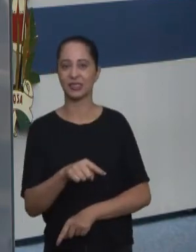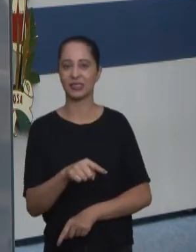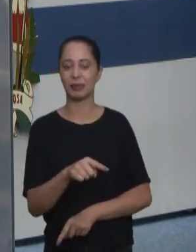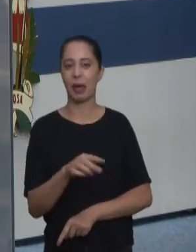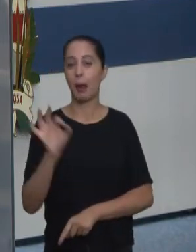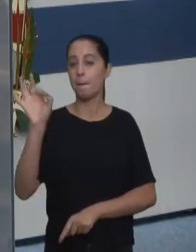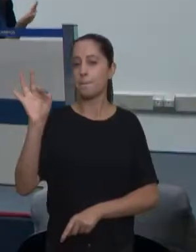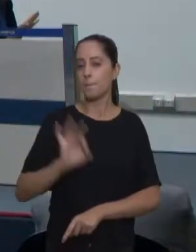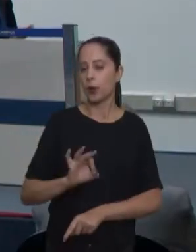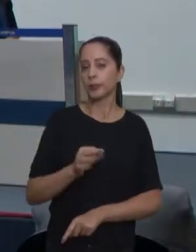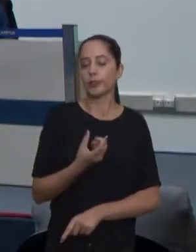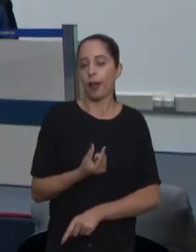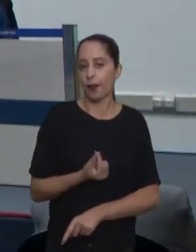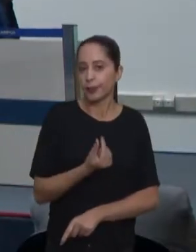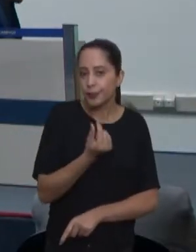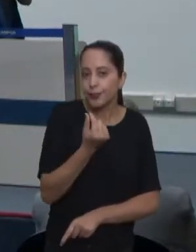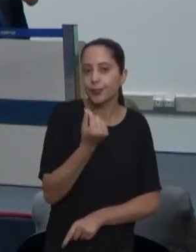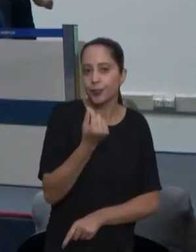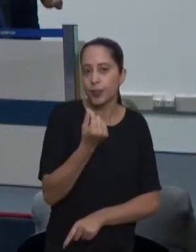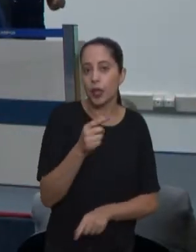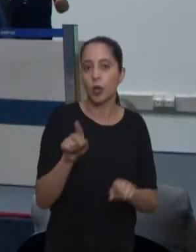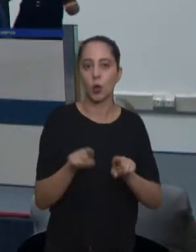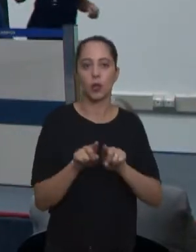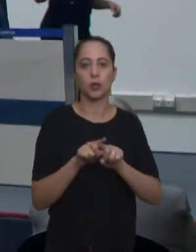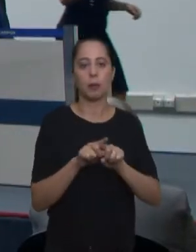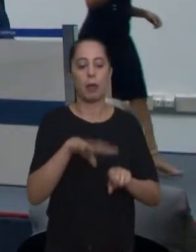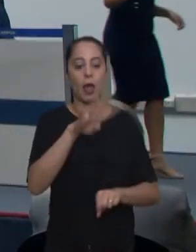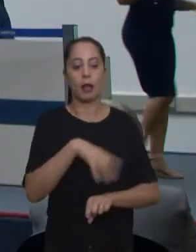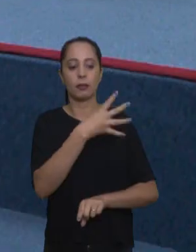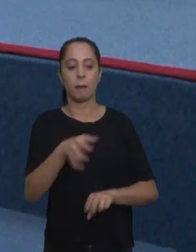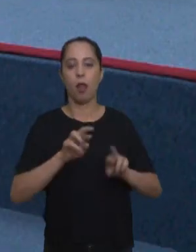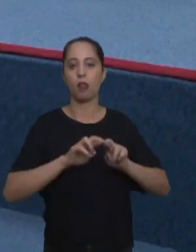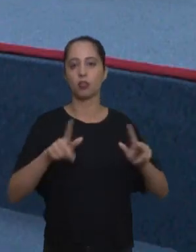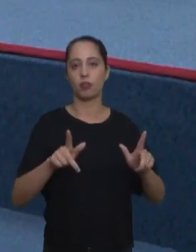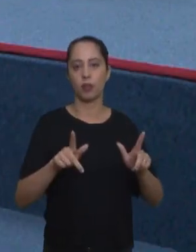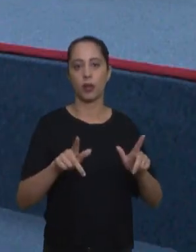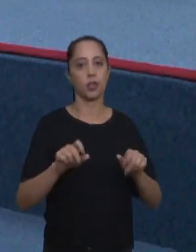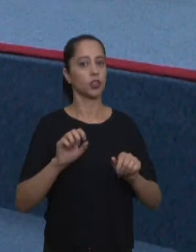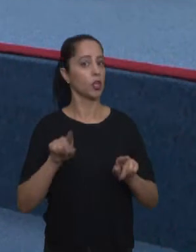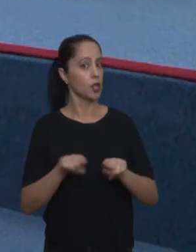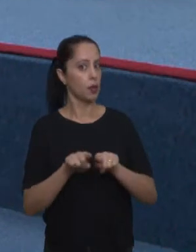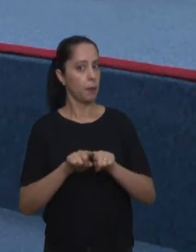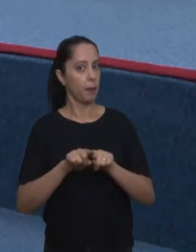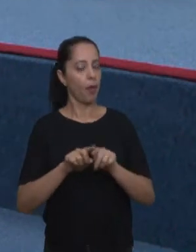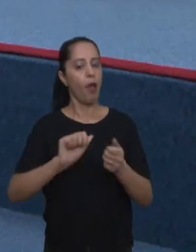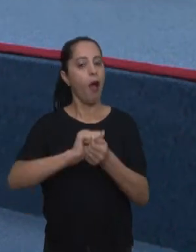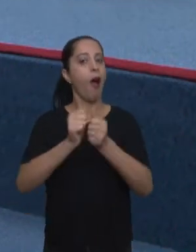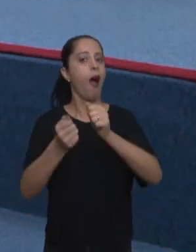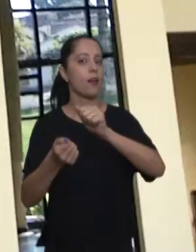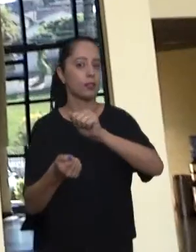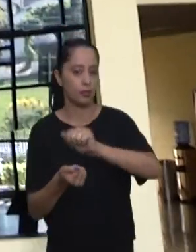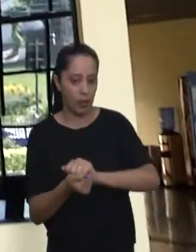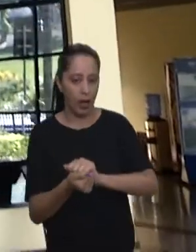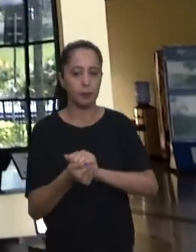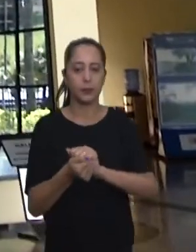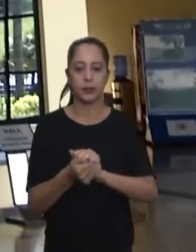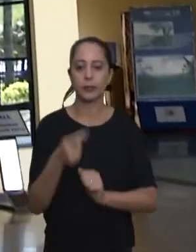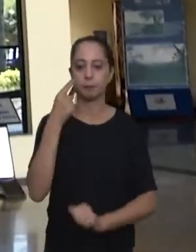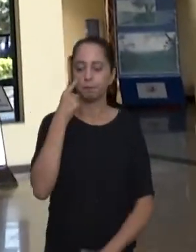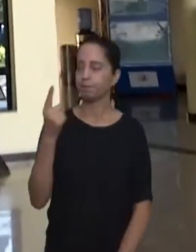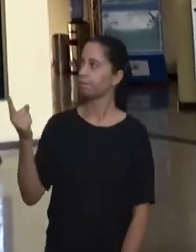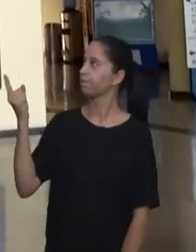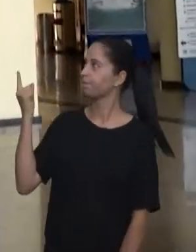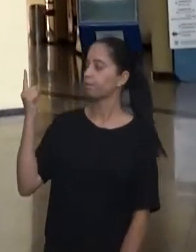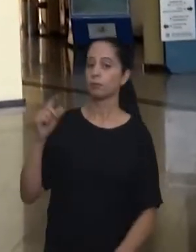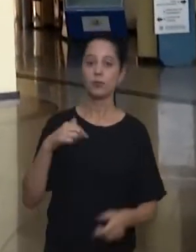prestados nas sessões e estabelece uma nova tabela de vencimentos. O outro adequa algumas atribuições e reorganiza